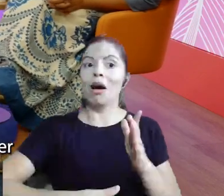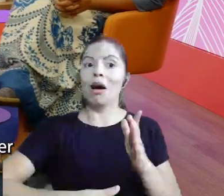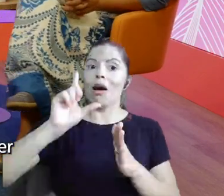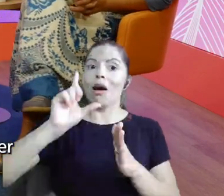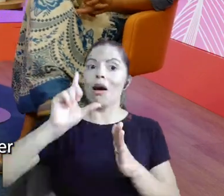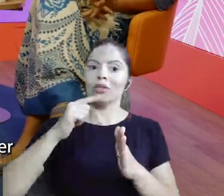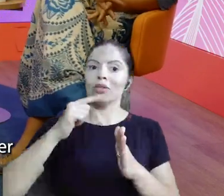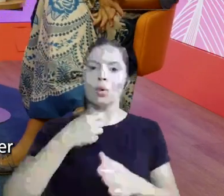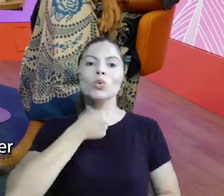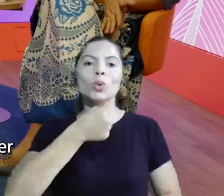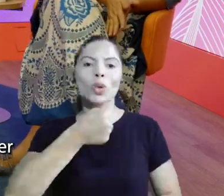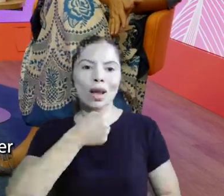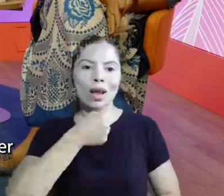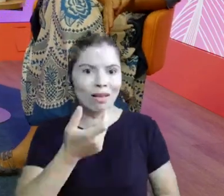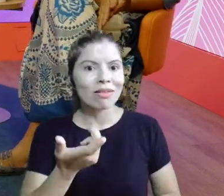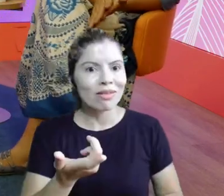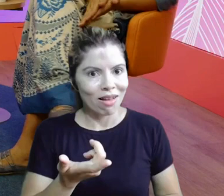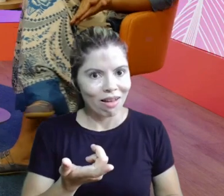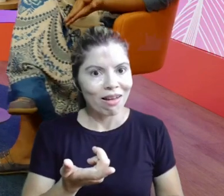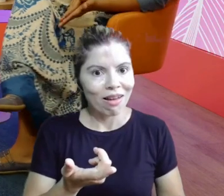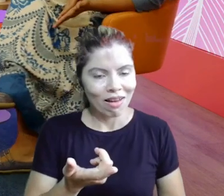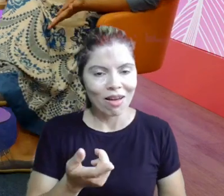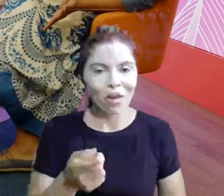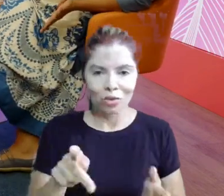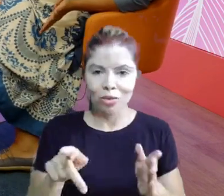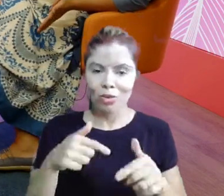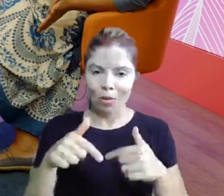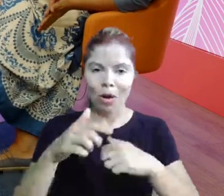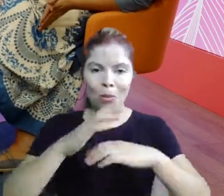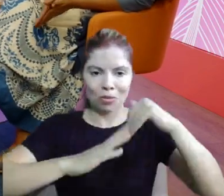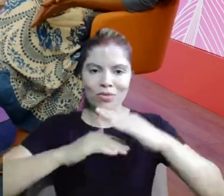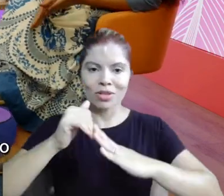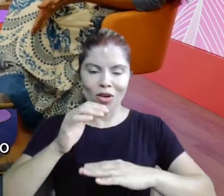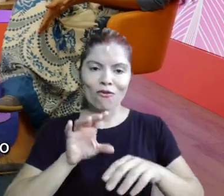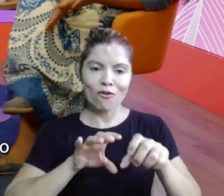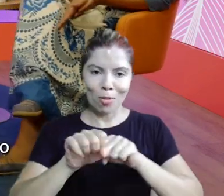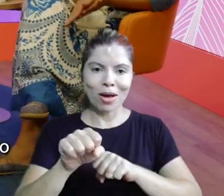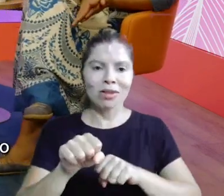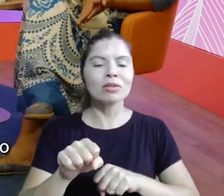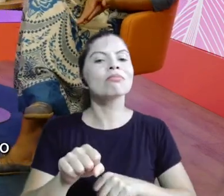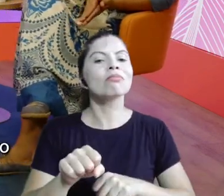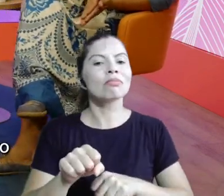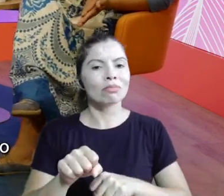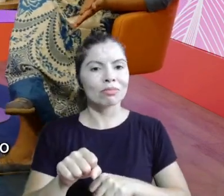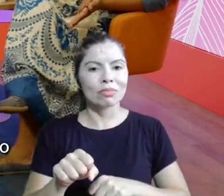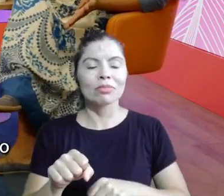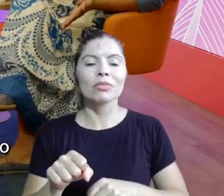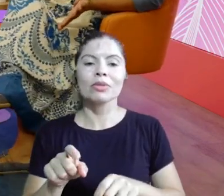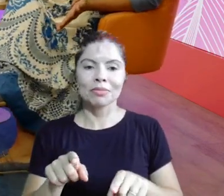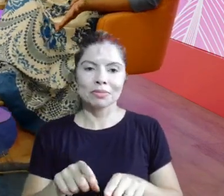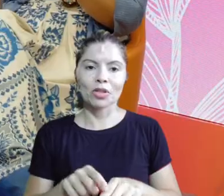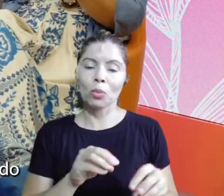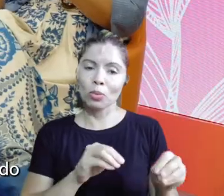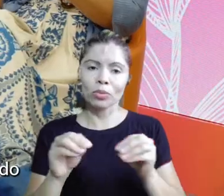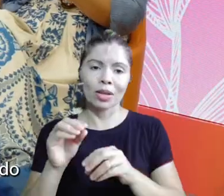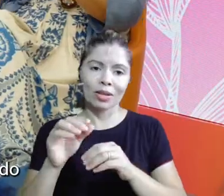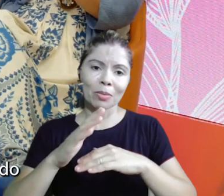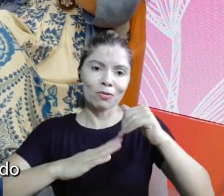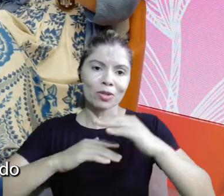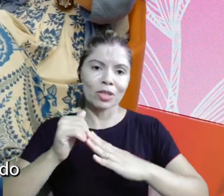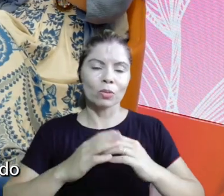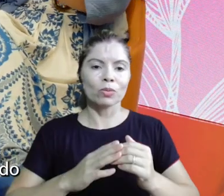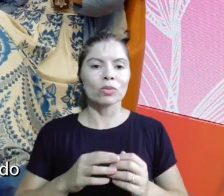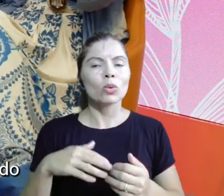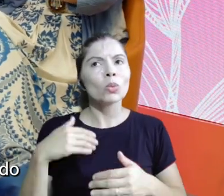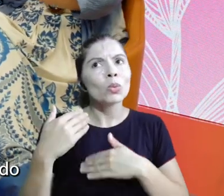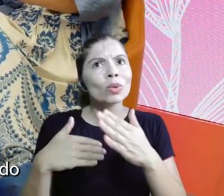produtora rural, eu sou jornalista. Olha isso! E você também saiu do mundo corporativo, igual a Lili. Chegou uma hora que